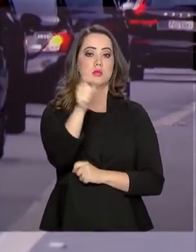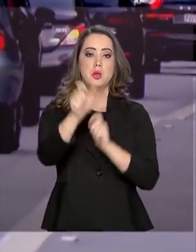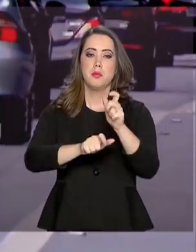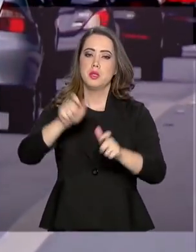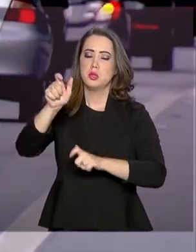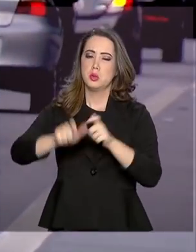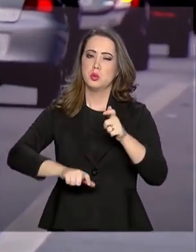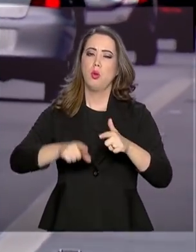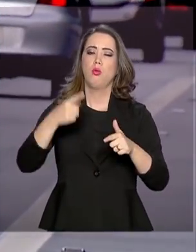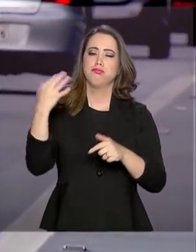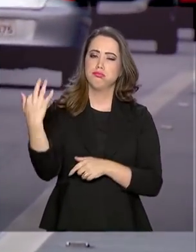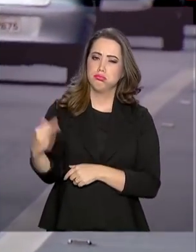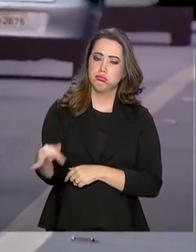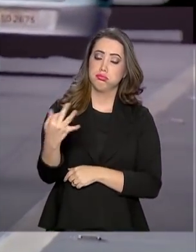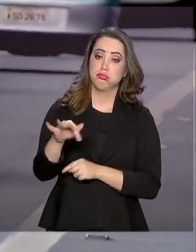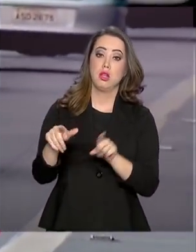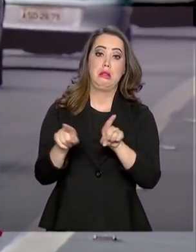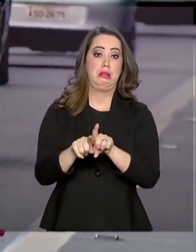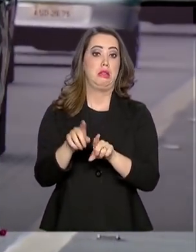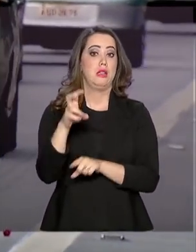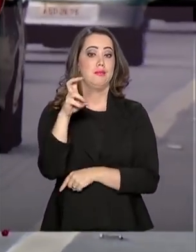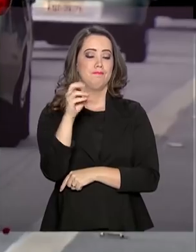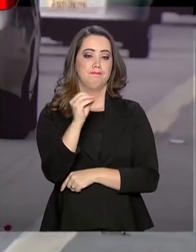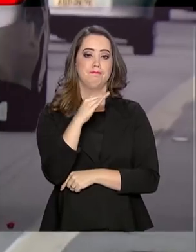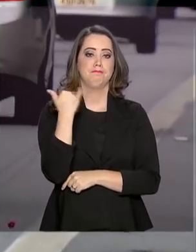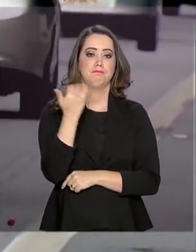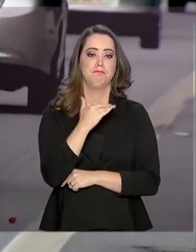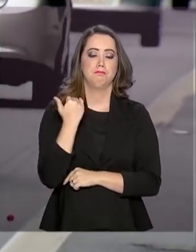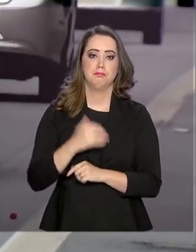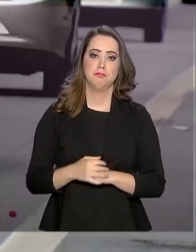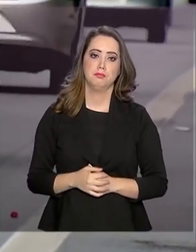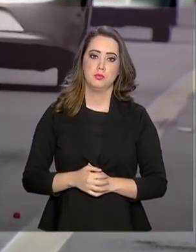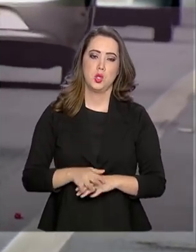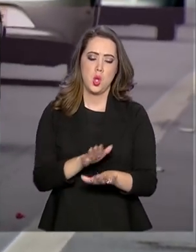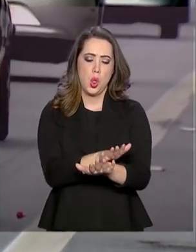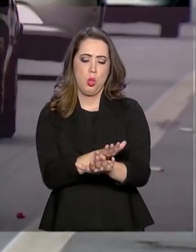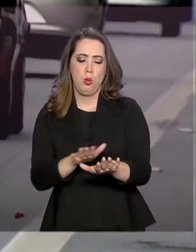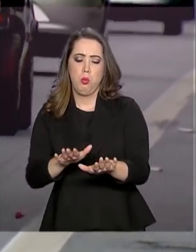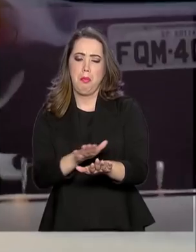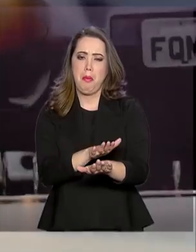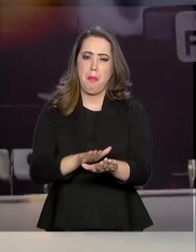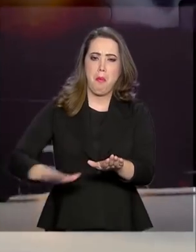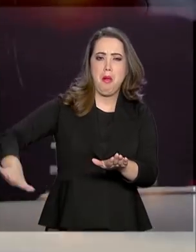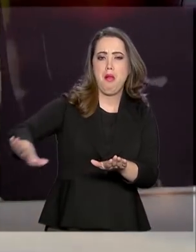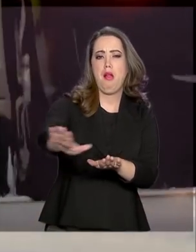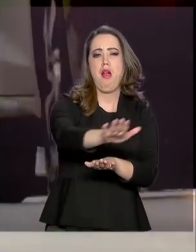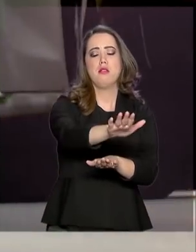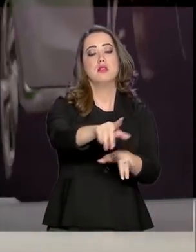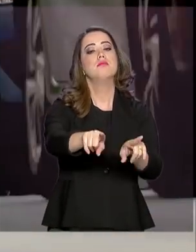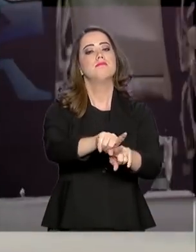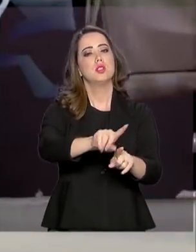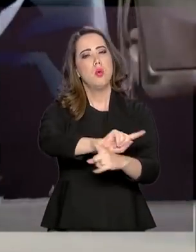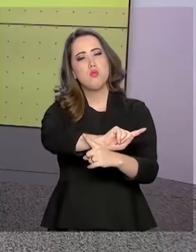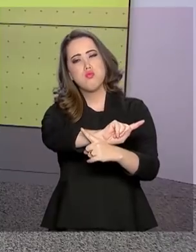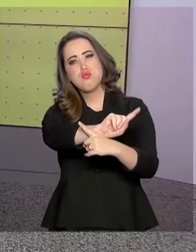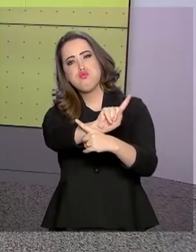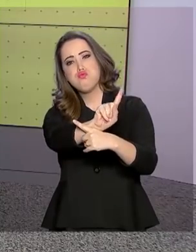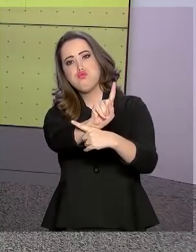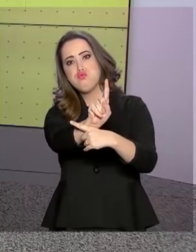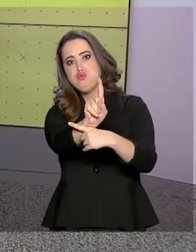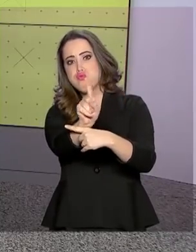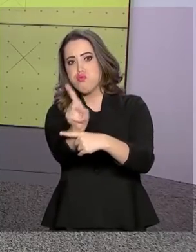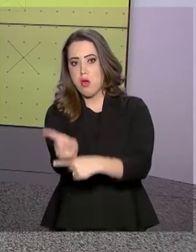ficaram feridas e houve 50 óbitos. Ultrapassagem irregular e excesso de velocidade foram as